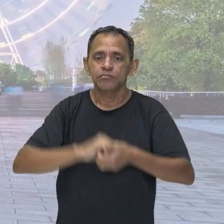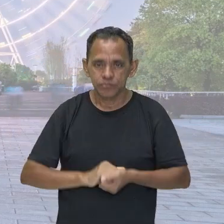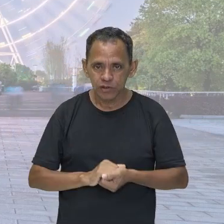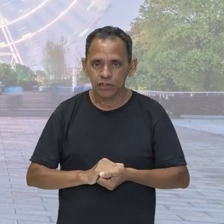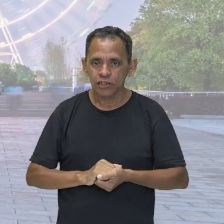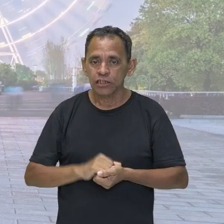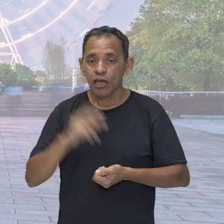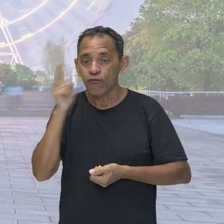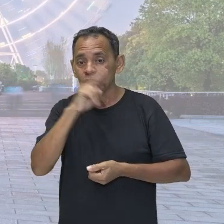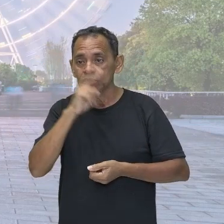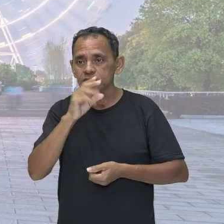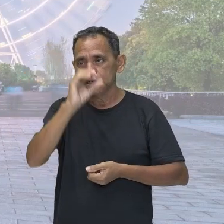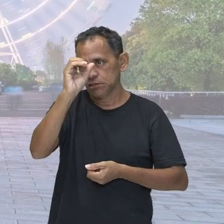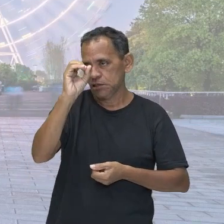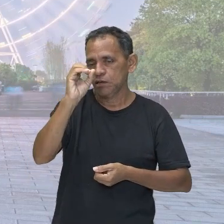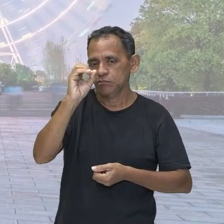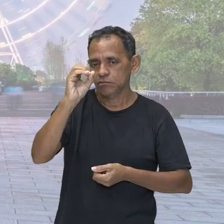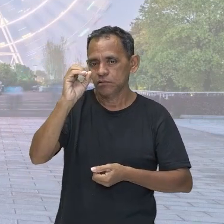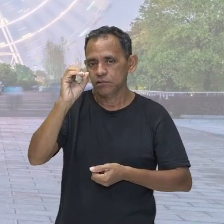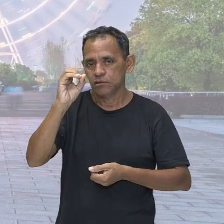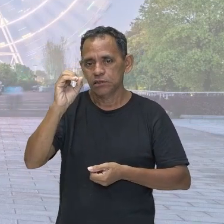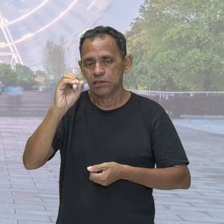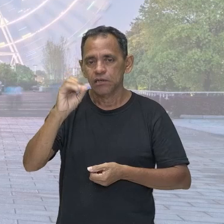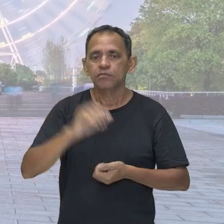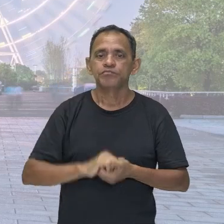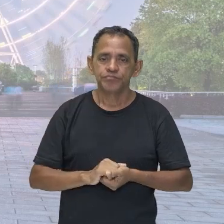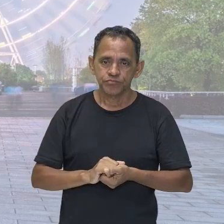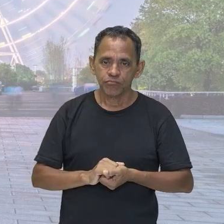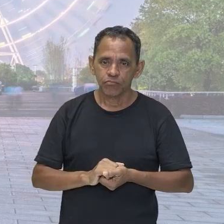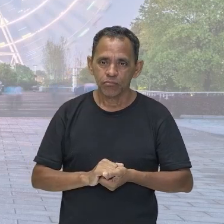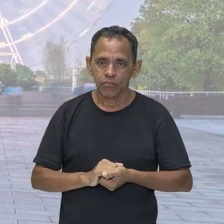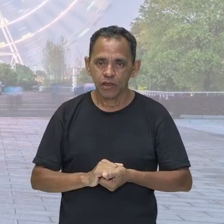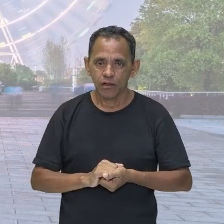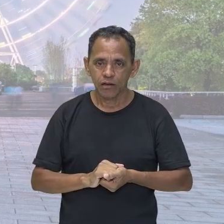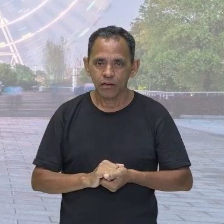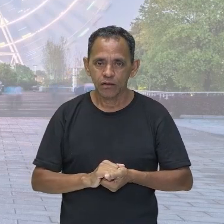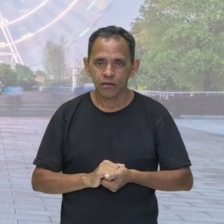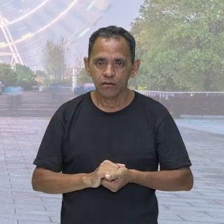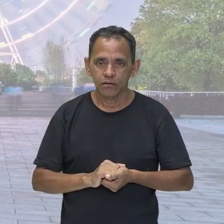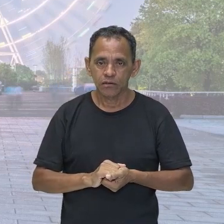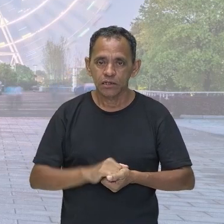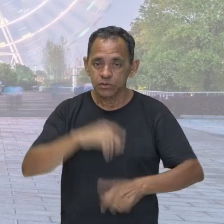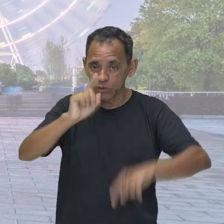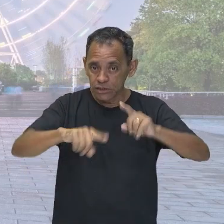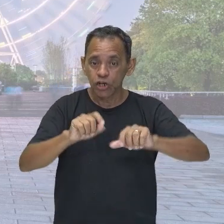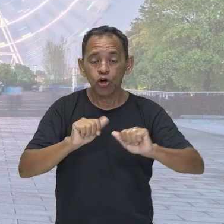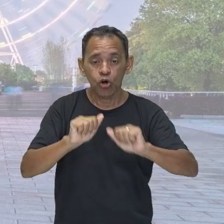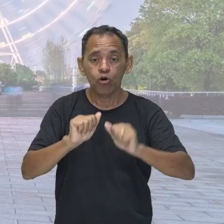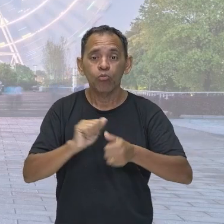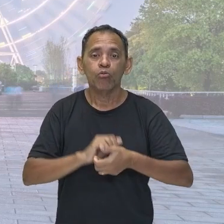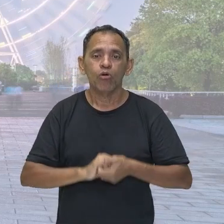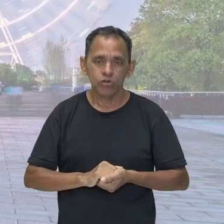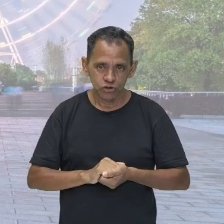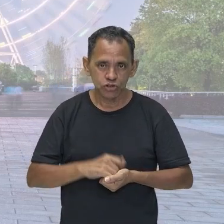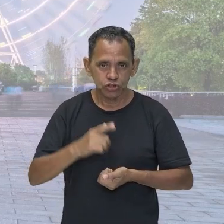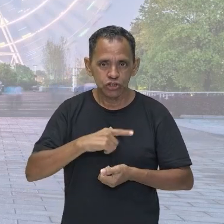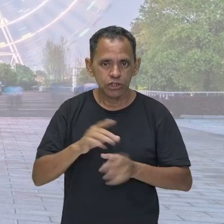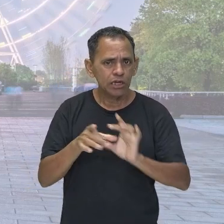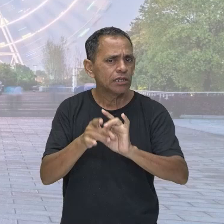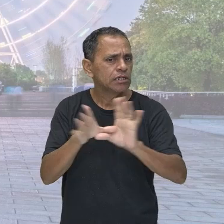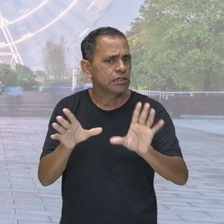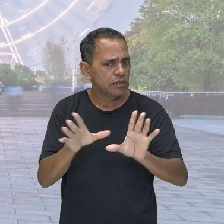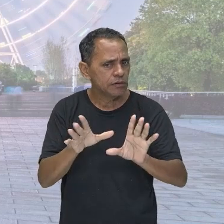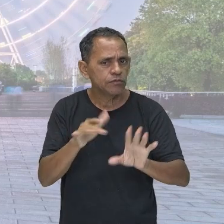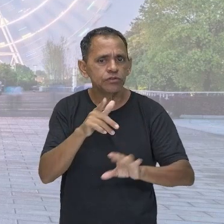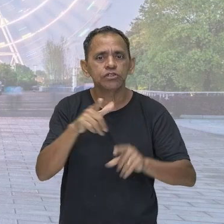sempre energia armazenada, energia guardada. O corpo, ele pode começar a liberar essa energia. Então, imagina